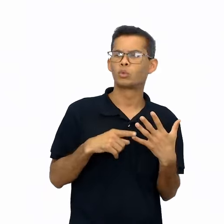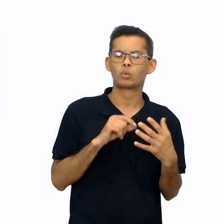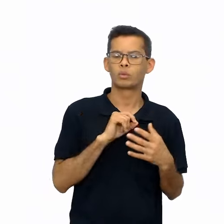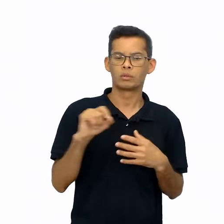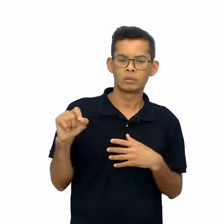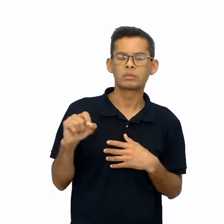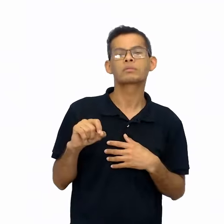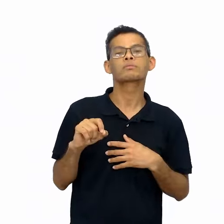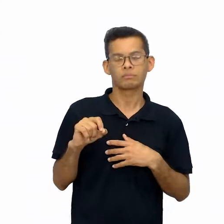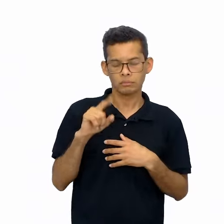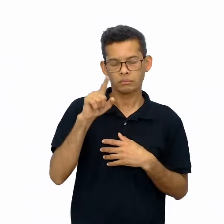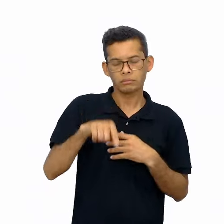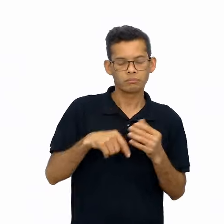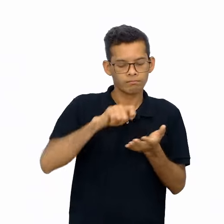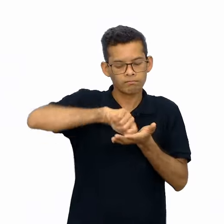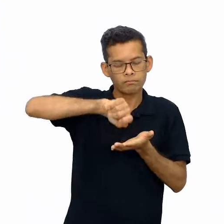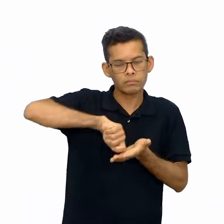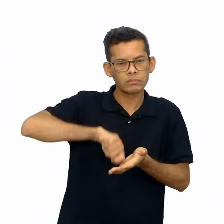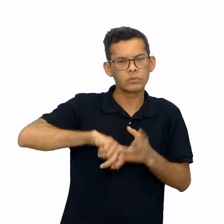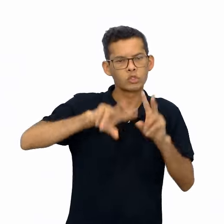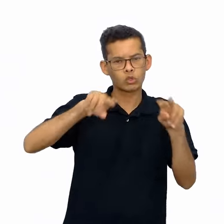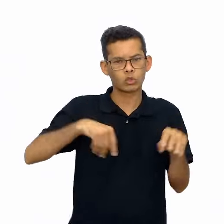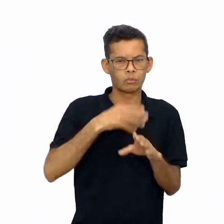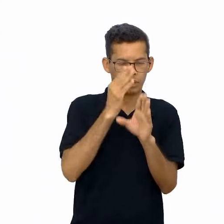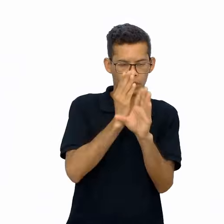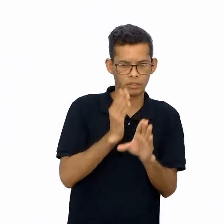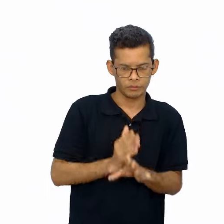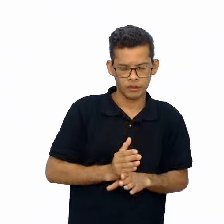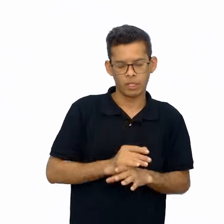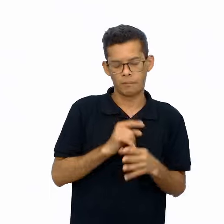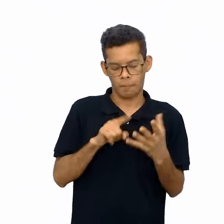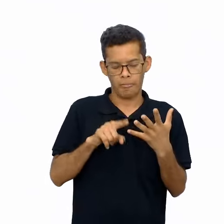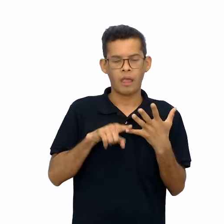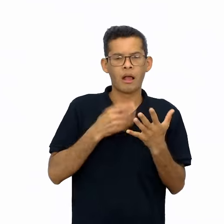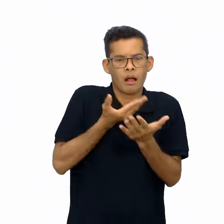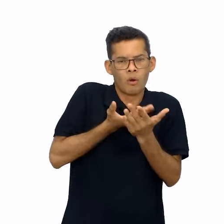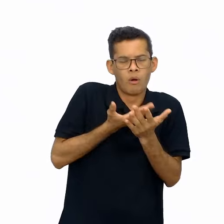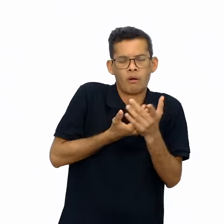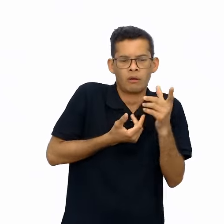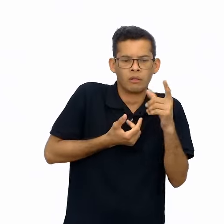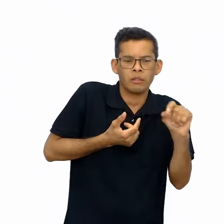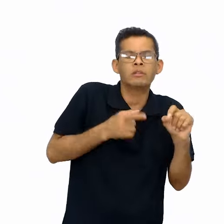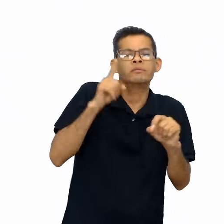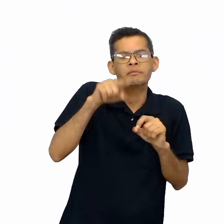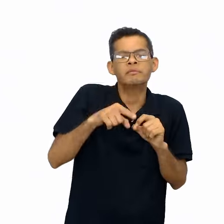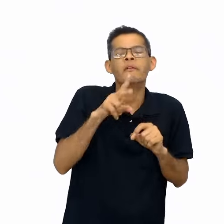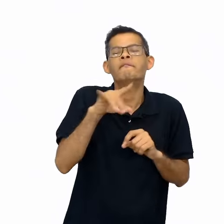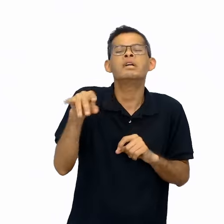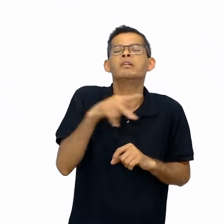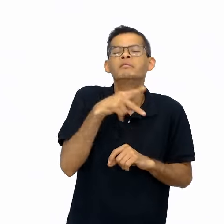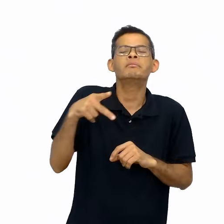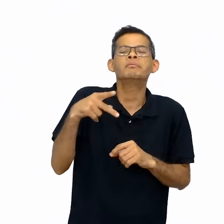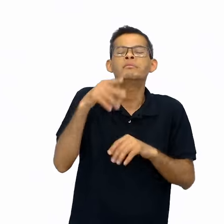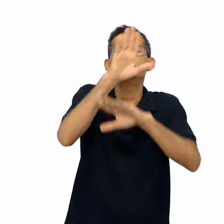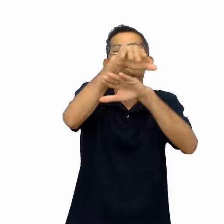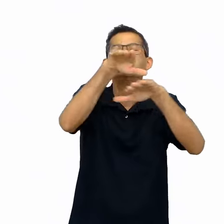devem escrever a versão final da adivinha. E, finalmente, na aula 10, a turma vai jogar o jogo da memória construído,